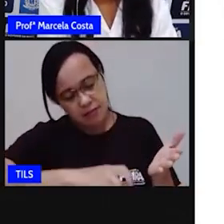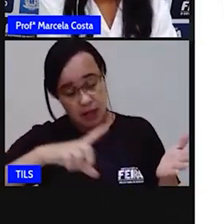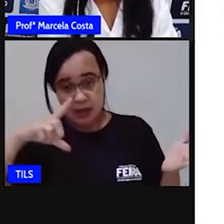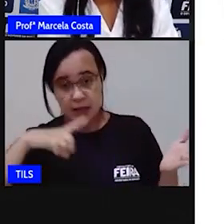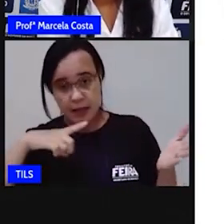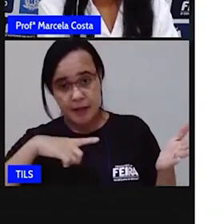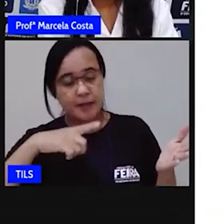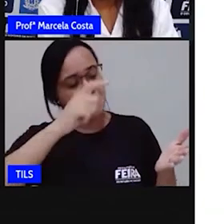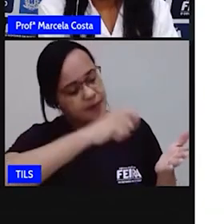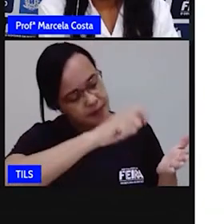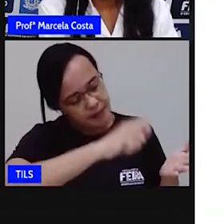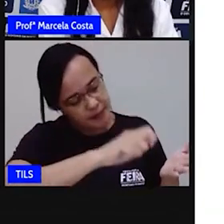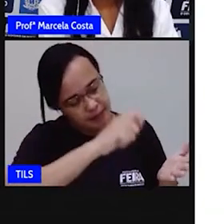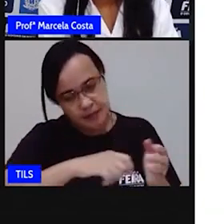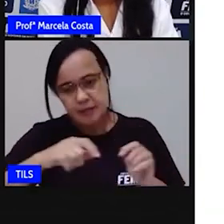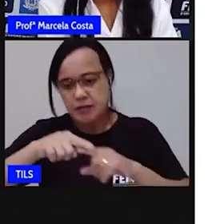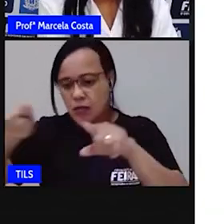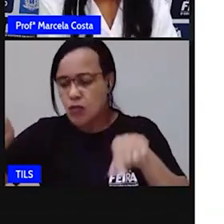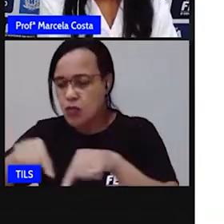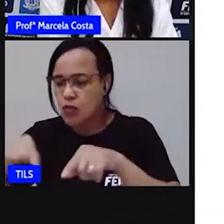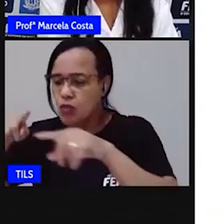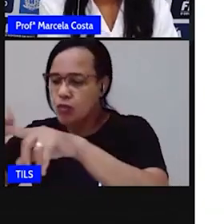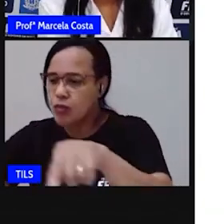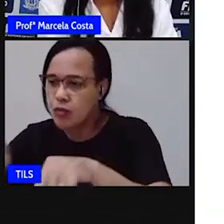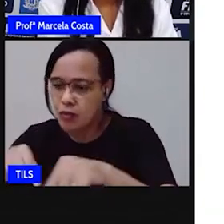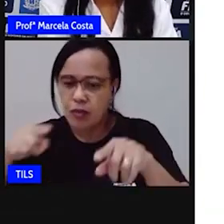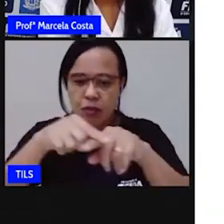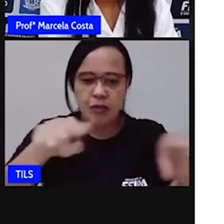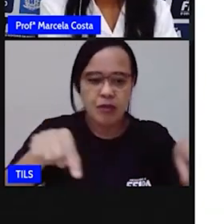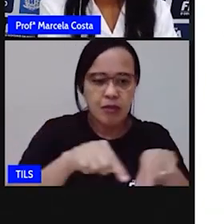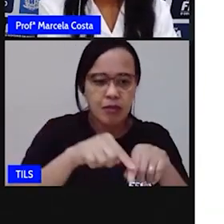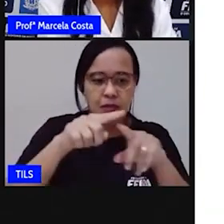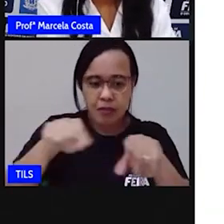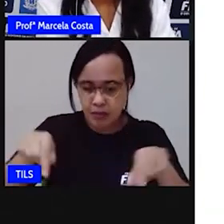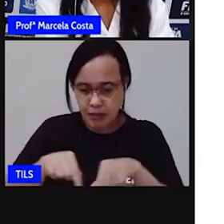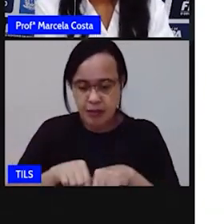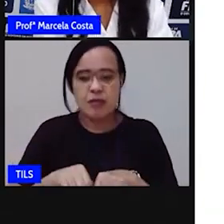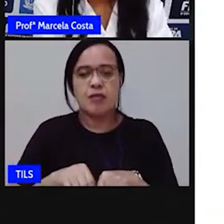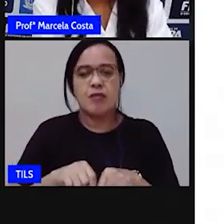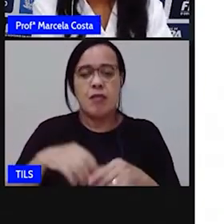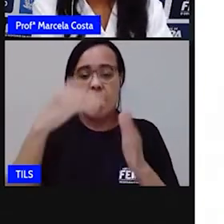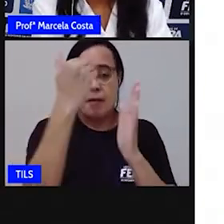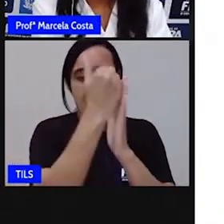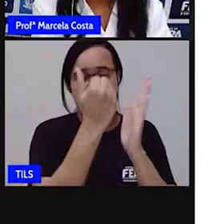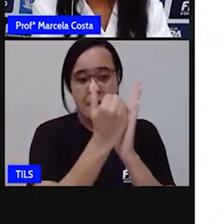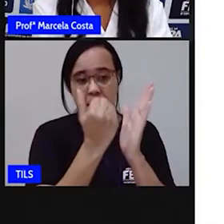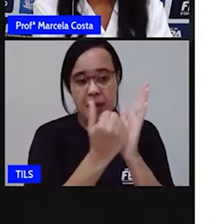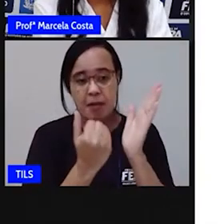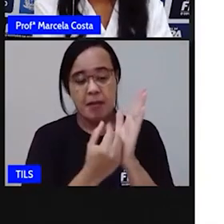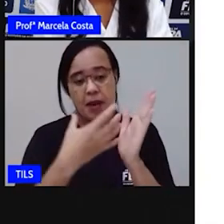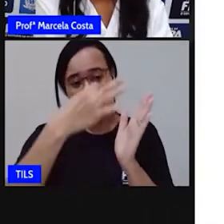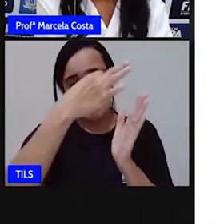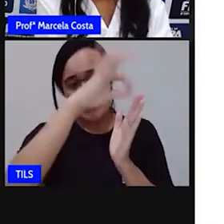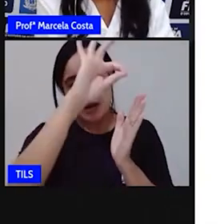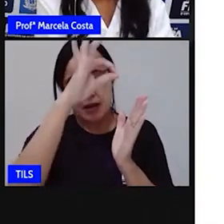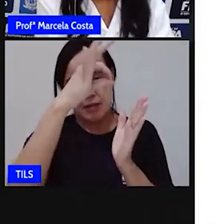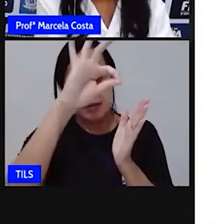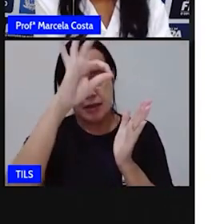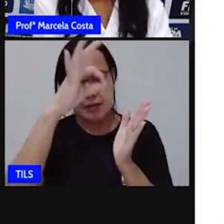nesse espaço. Uma palavra, um item, embaixo do outro, pra compor sua lista, tá?